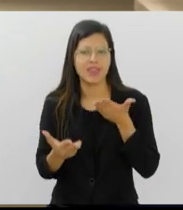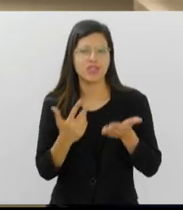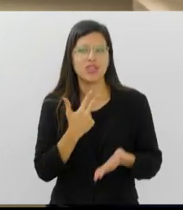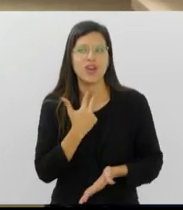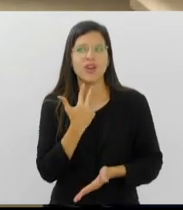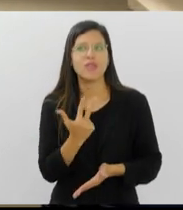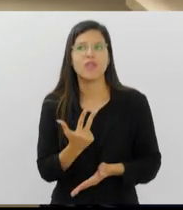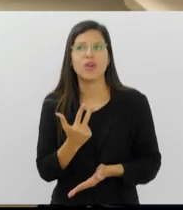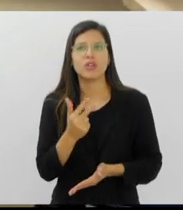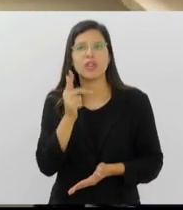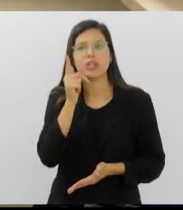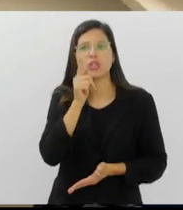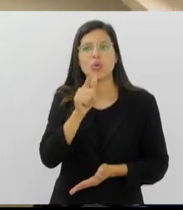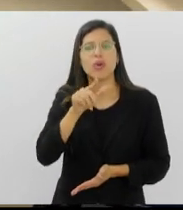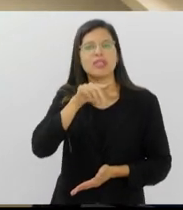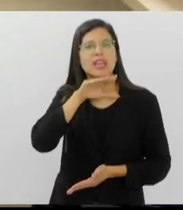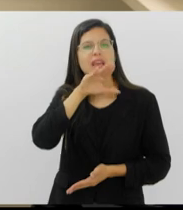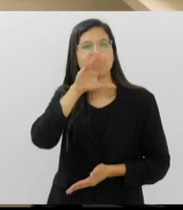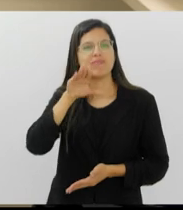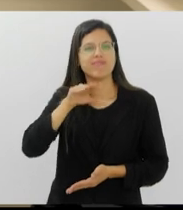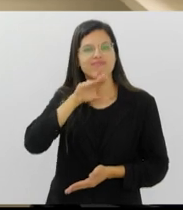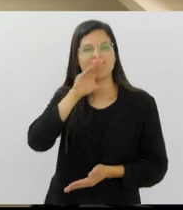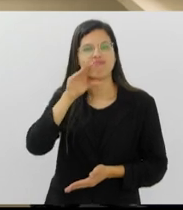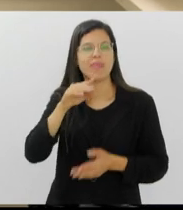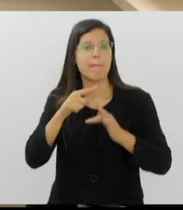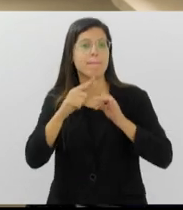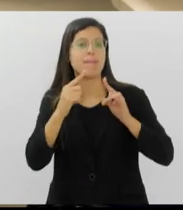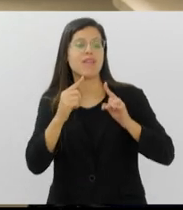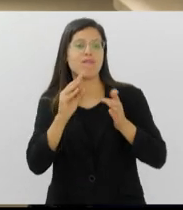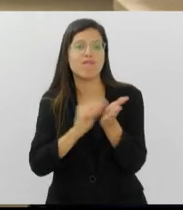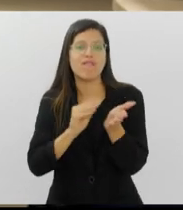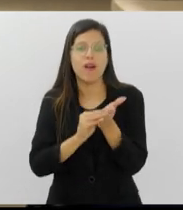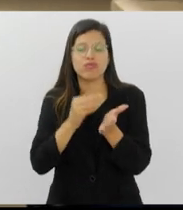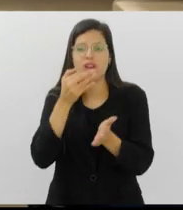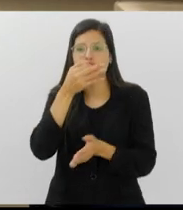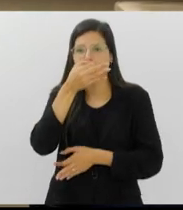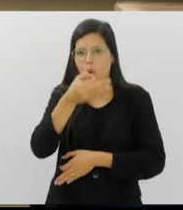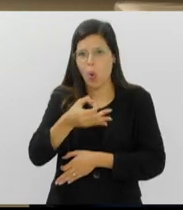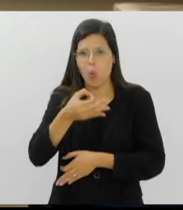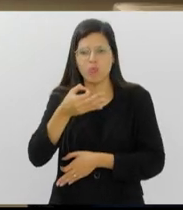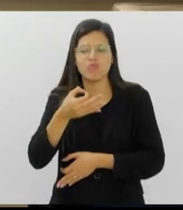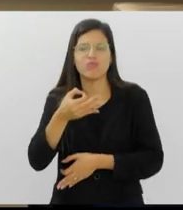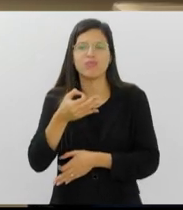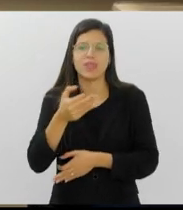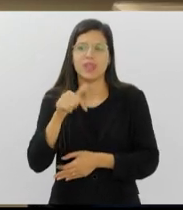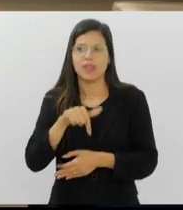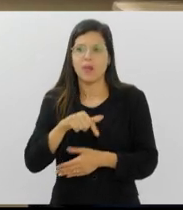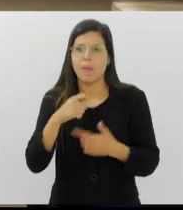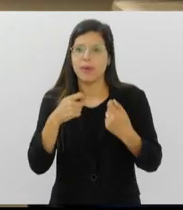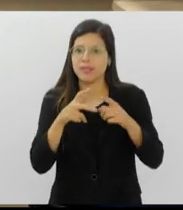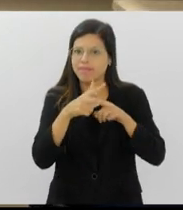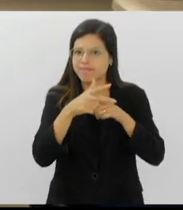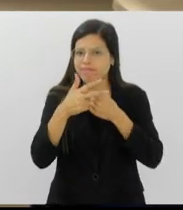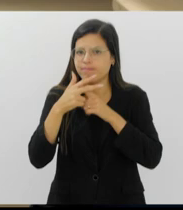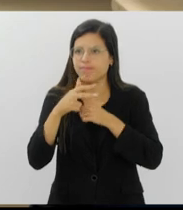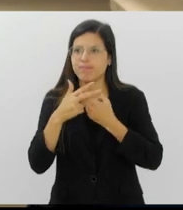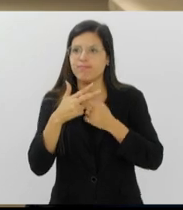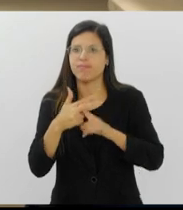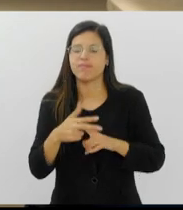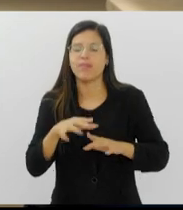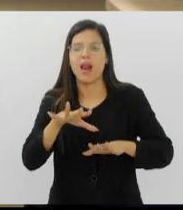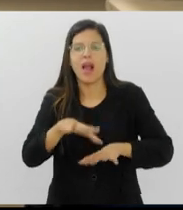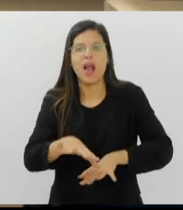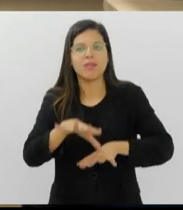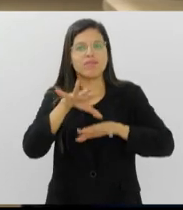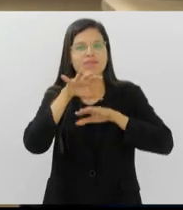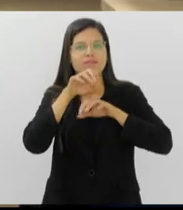articular, mas não tem som. Então, a reabilitação fonoaudiológica, ela contribui para a aquisição de uma